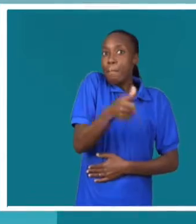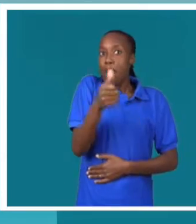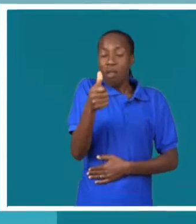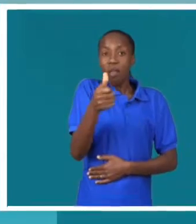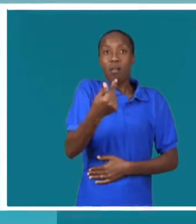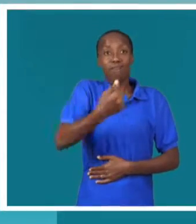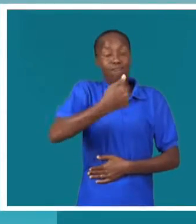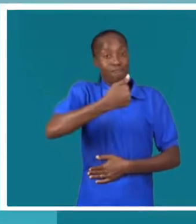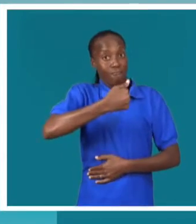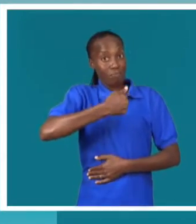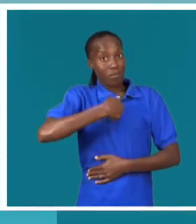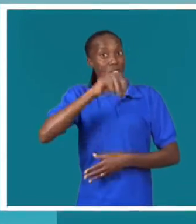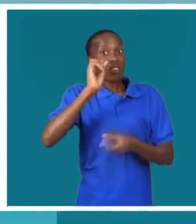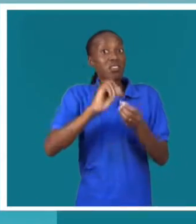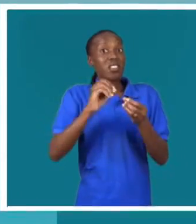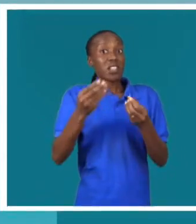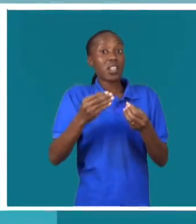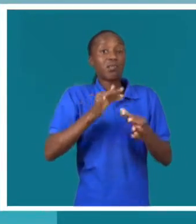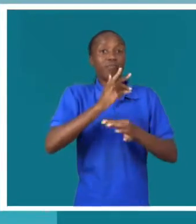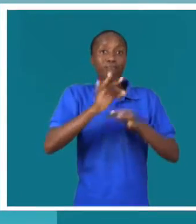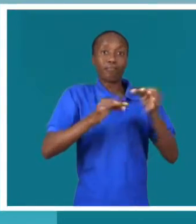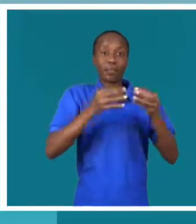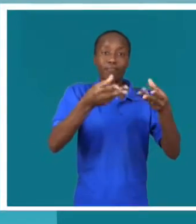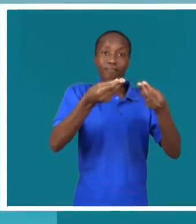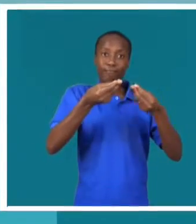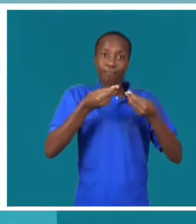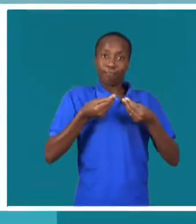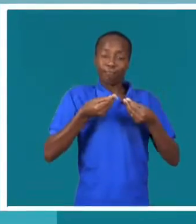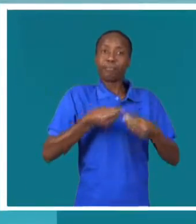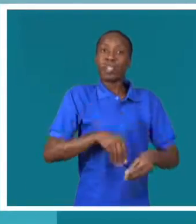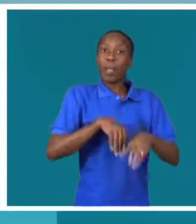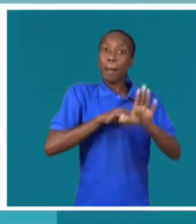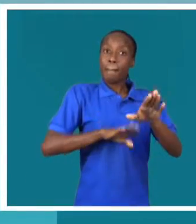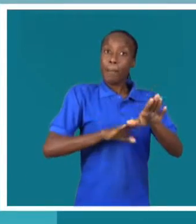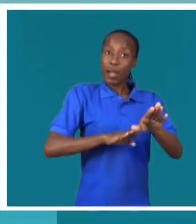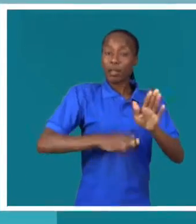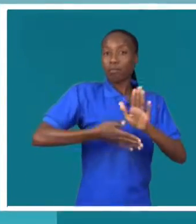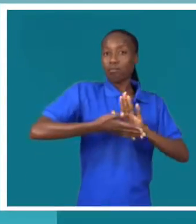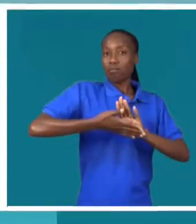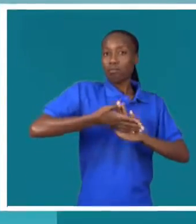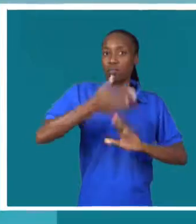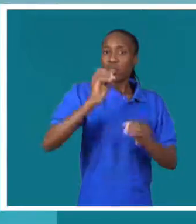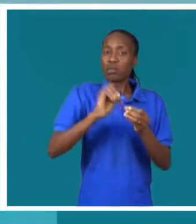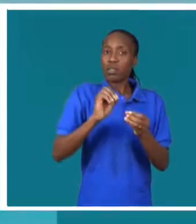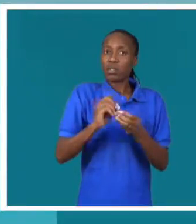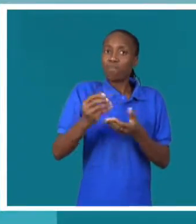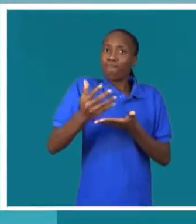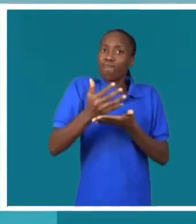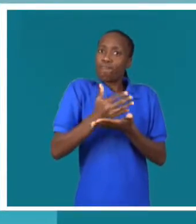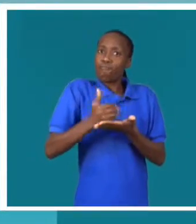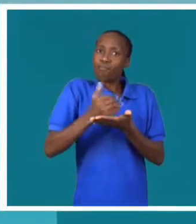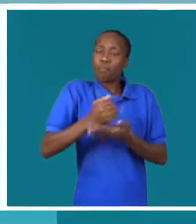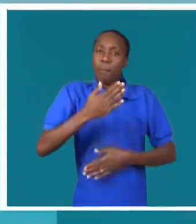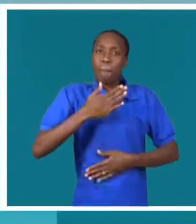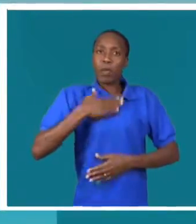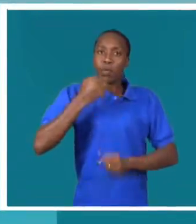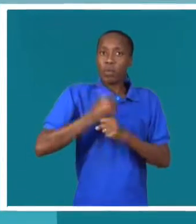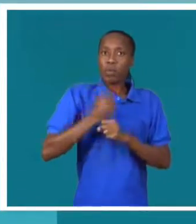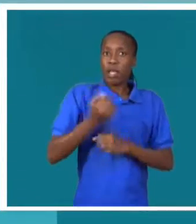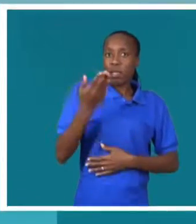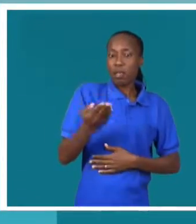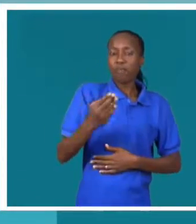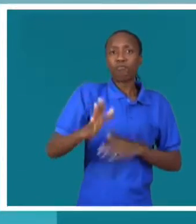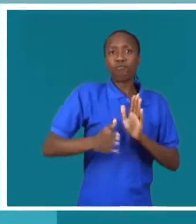tive um kit de uma máquina e comecei a vir investir o meu trabalho neste local.